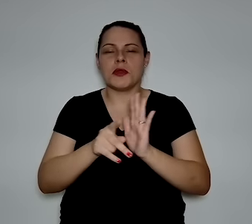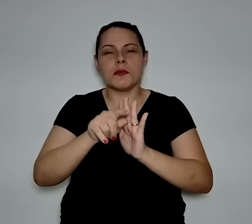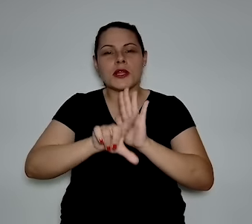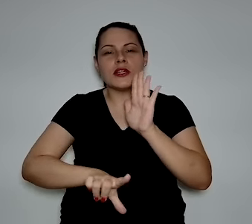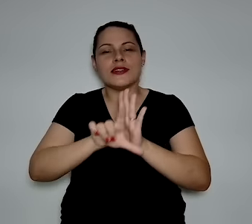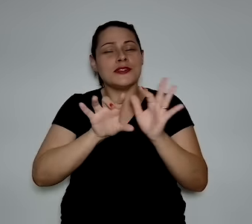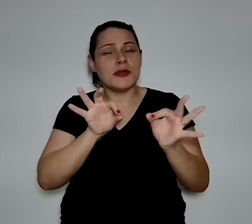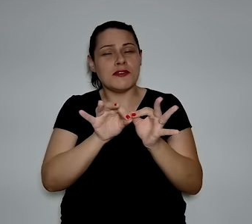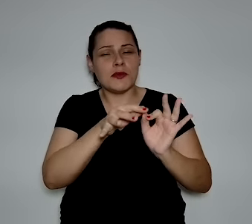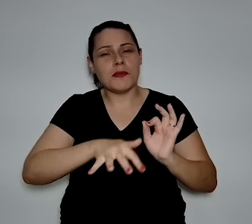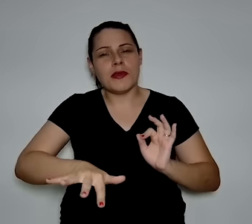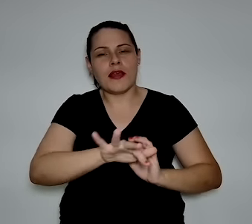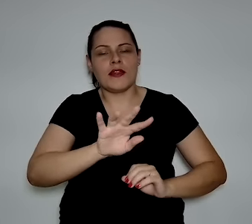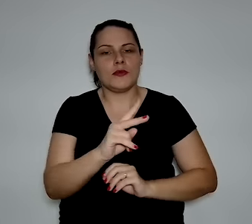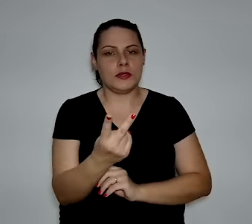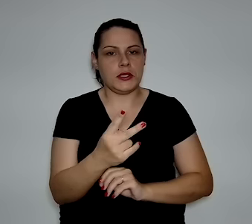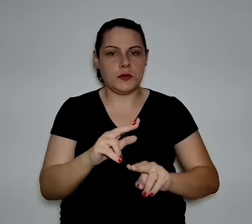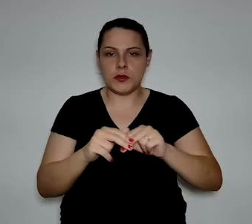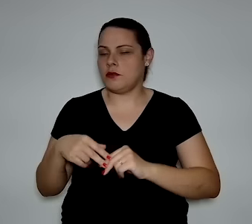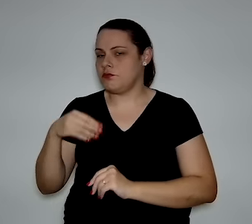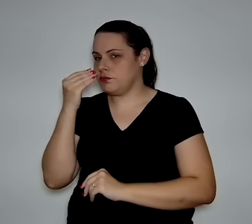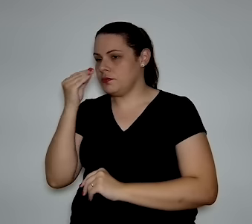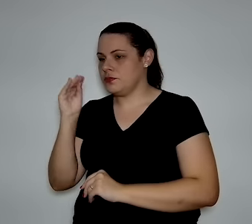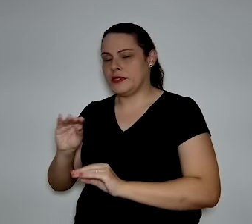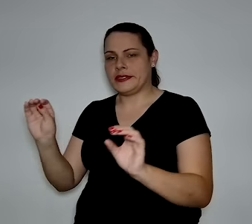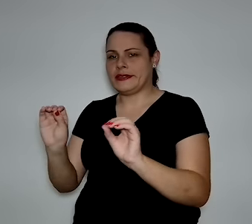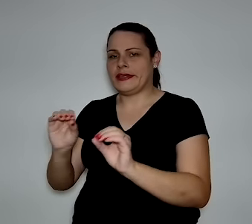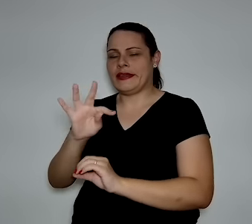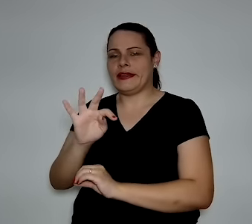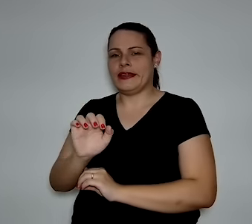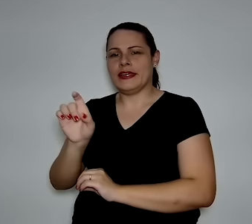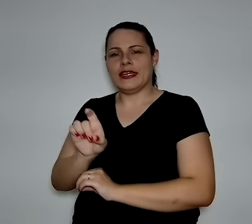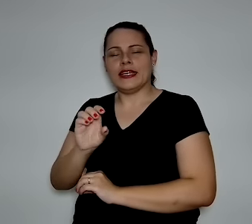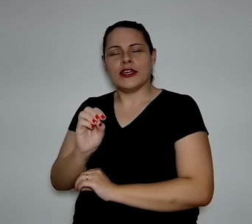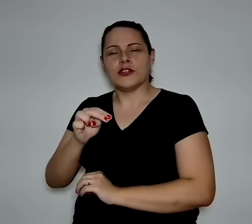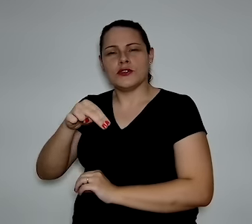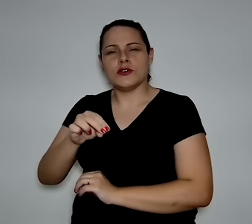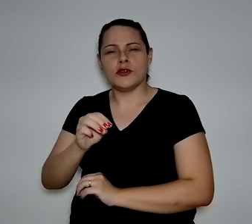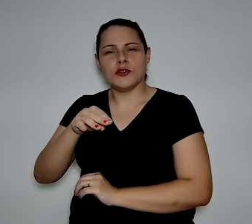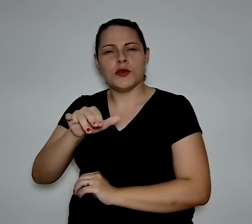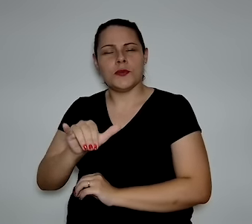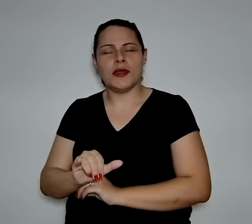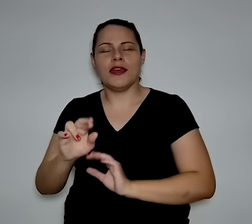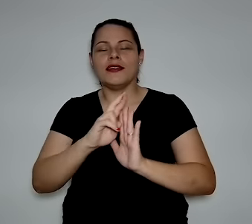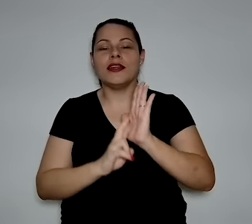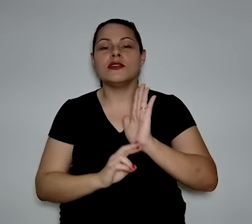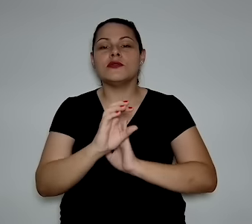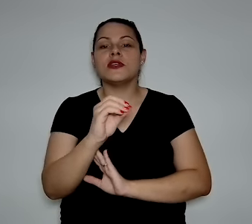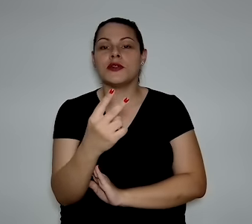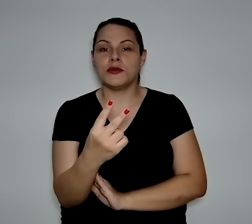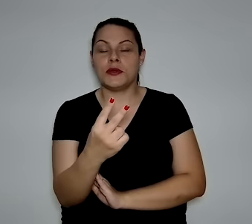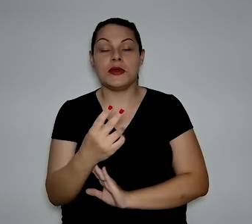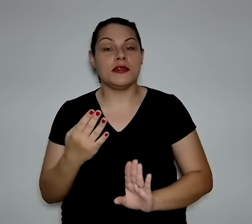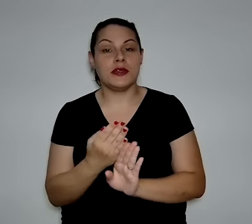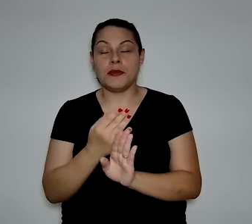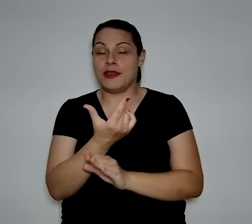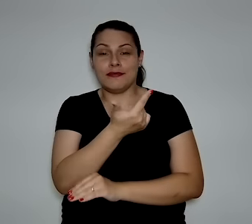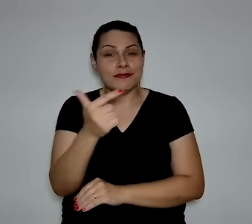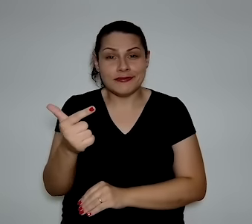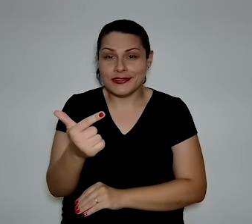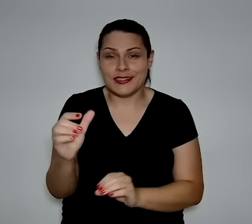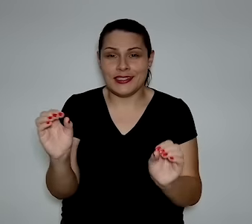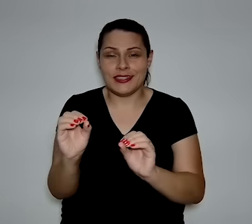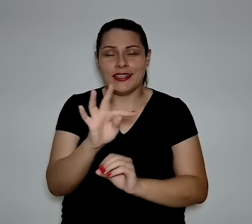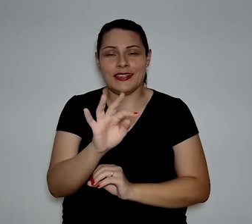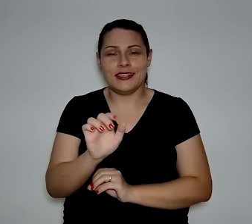do hidrogênio. Não discriminava nem a taxonomia ainda na resolução 02. Nem existia,